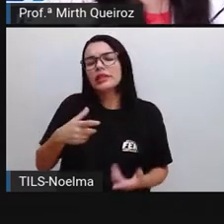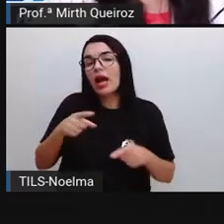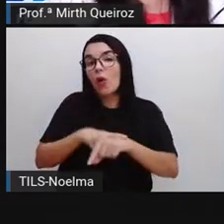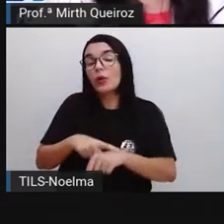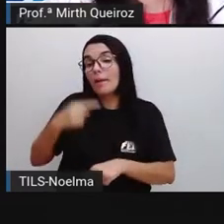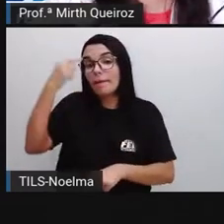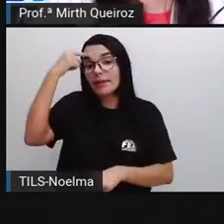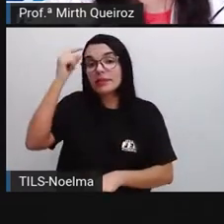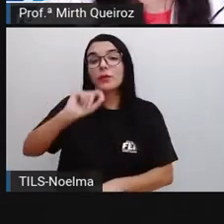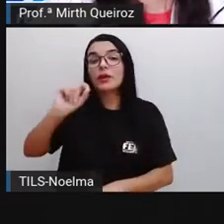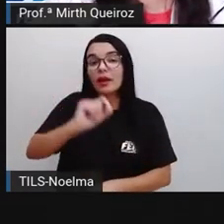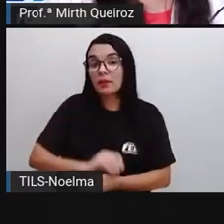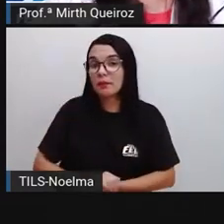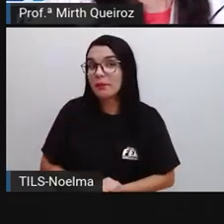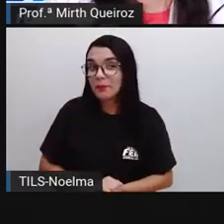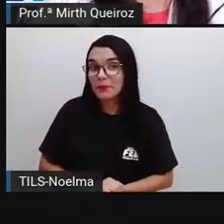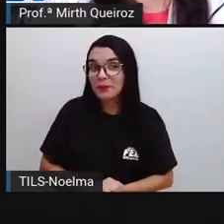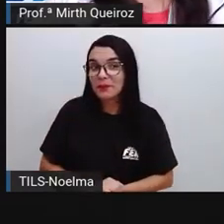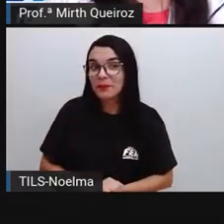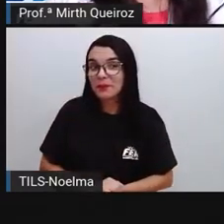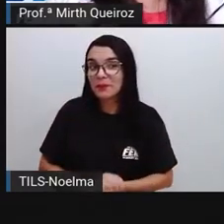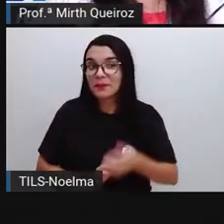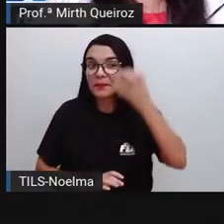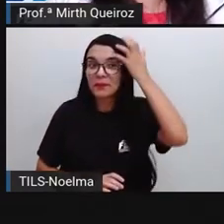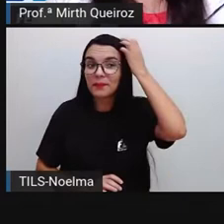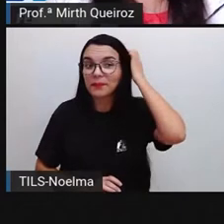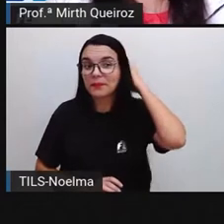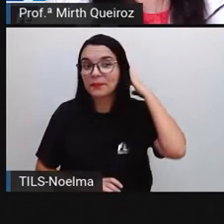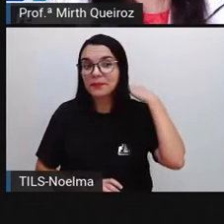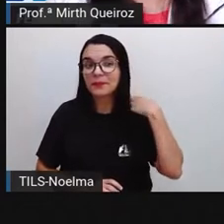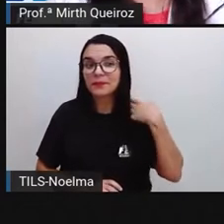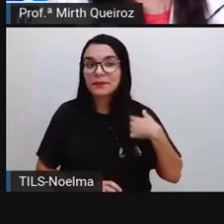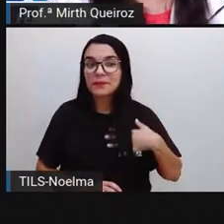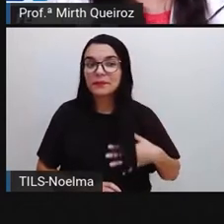imaginam que sejam esses bens de consumo?